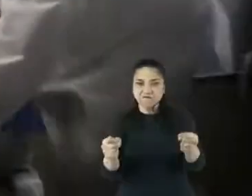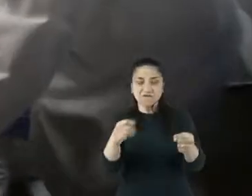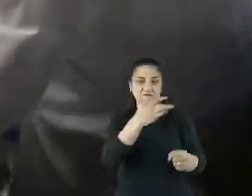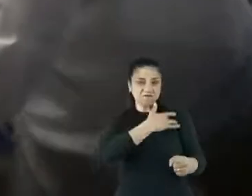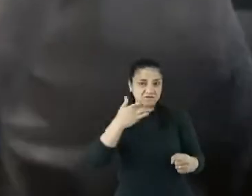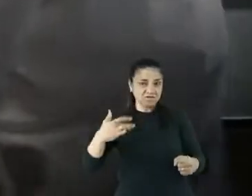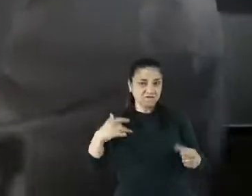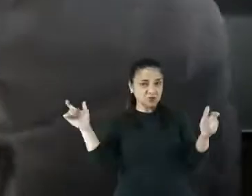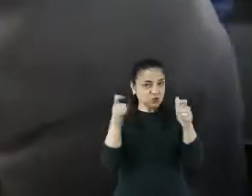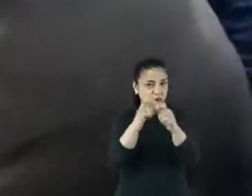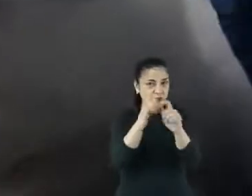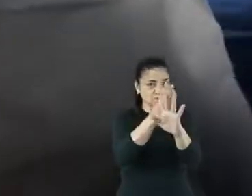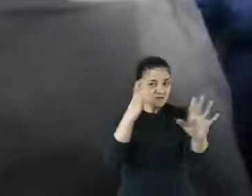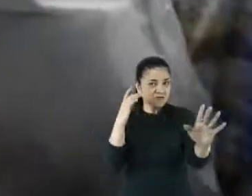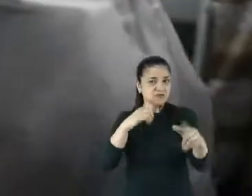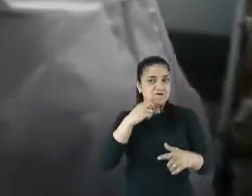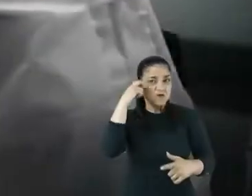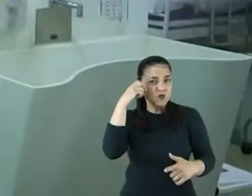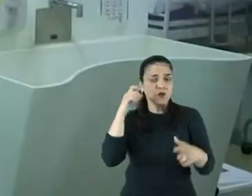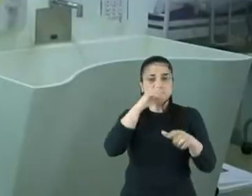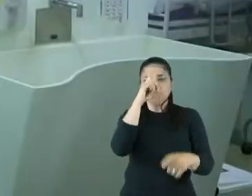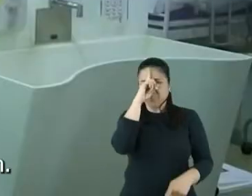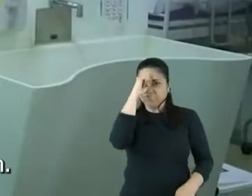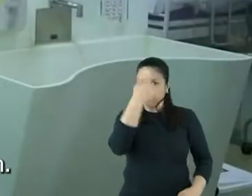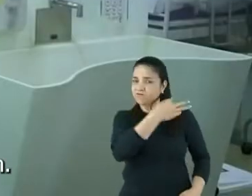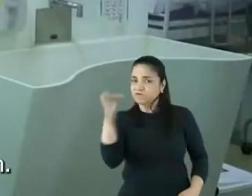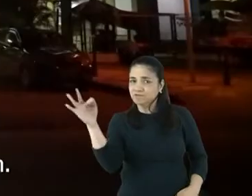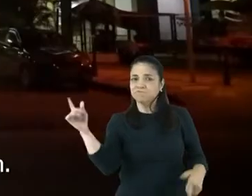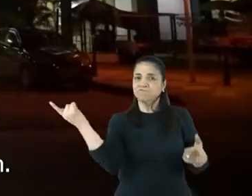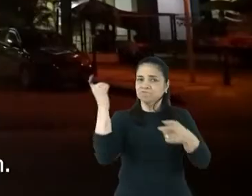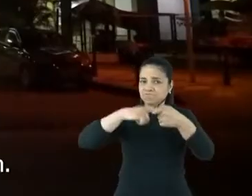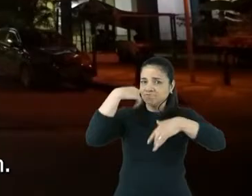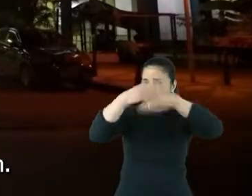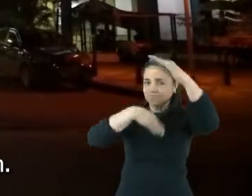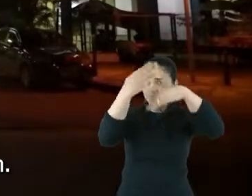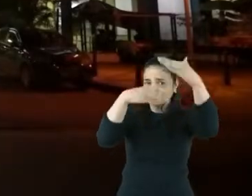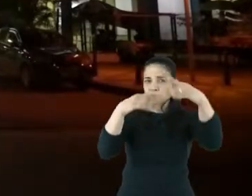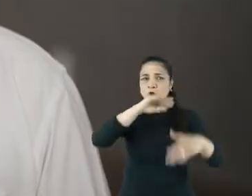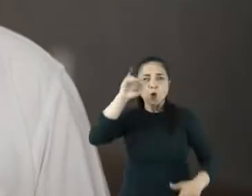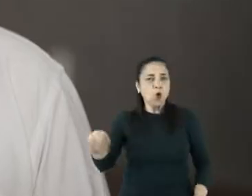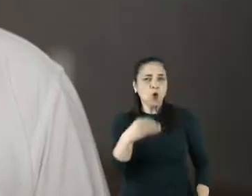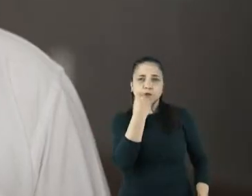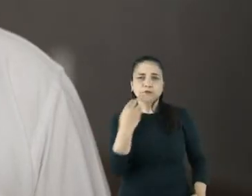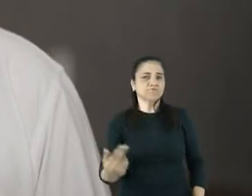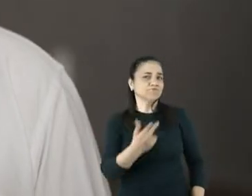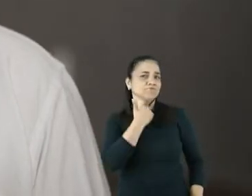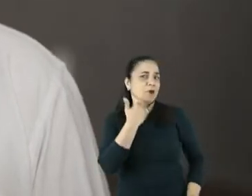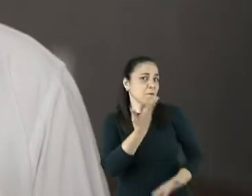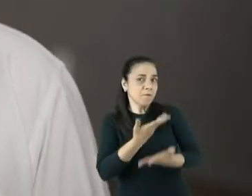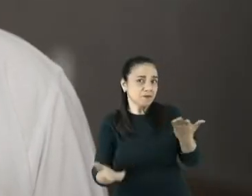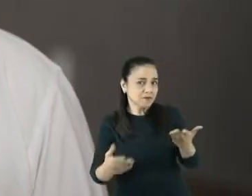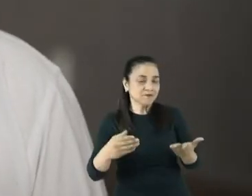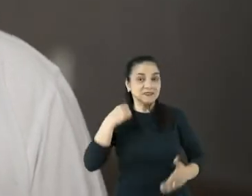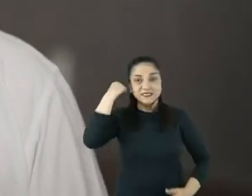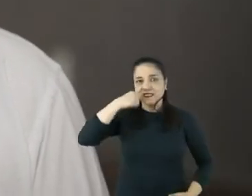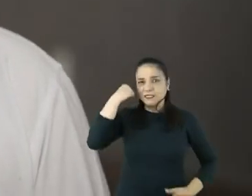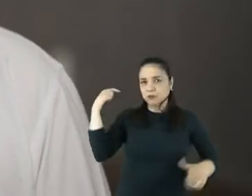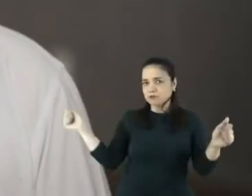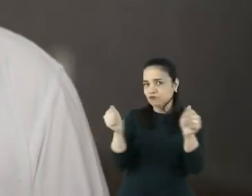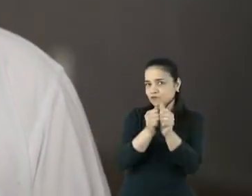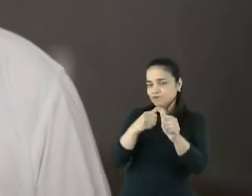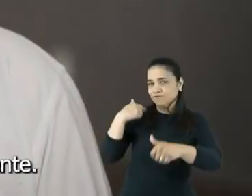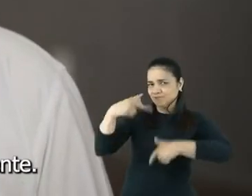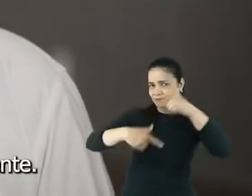Acabar com a vergonha que é a fila do CISREG, recuperando a rede de hospitais federais que o Rio tem. Essa é uma oportunidade que a gente não pode perder.